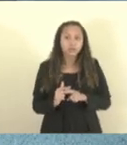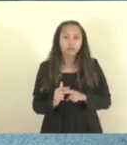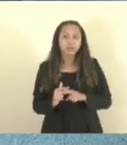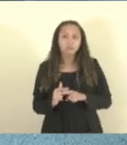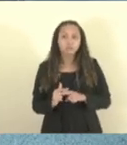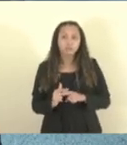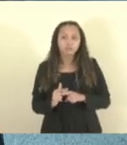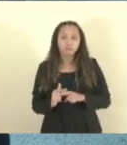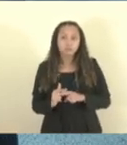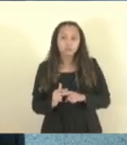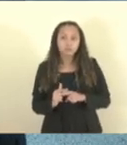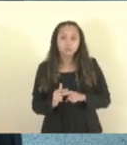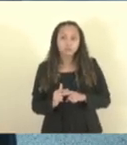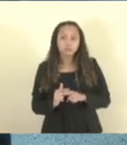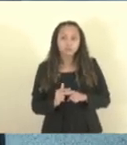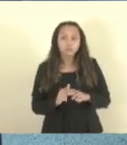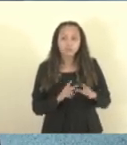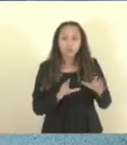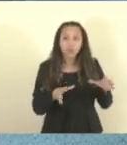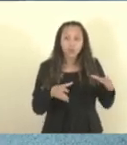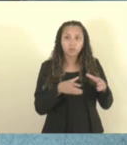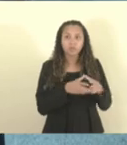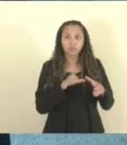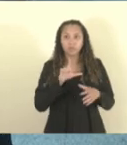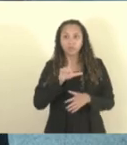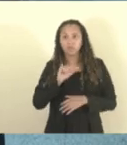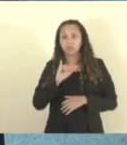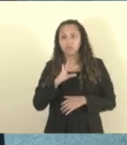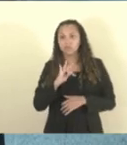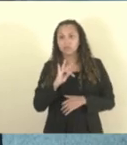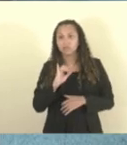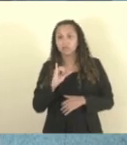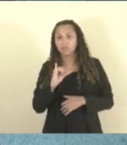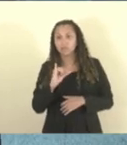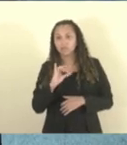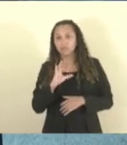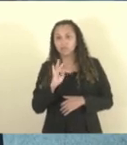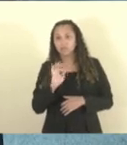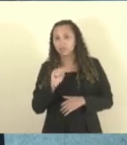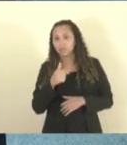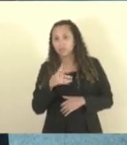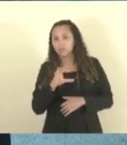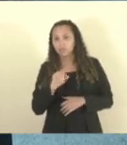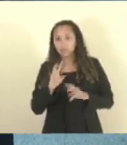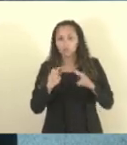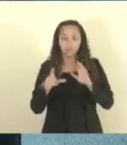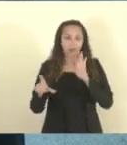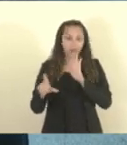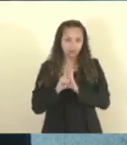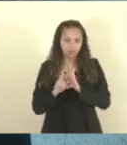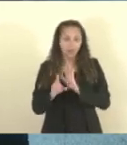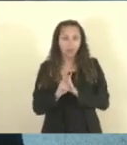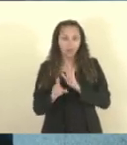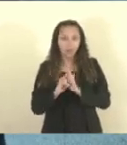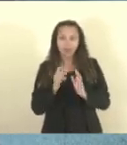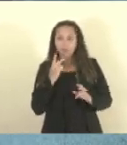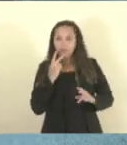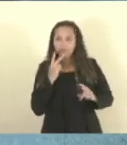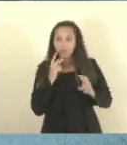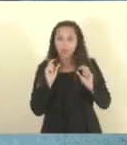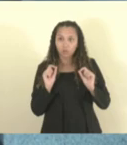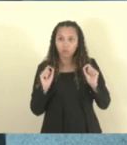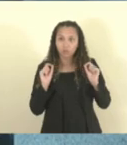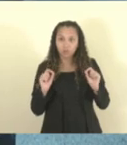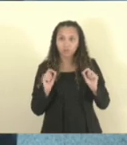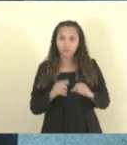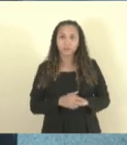as comissões de licitações do Poder Executivo em relação à nova lei de licitações, que prevê que esses